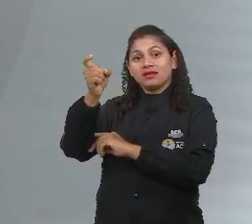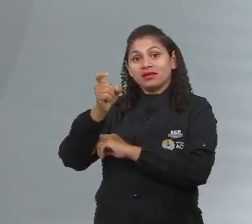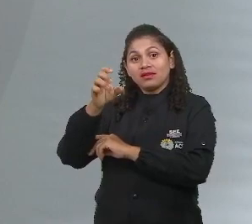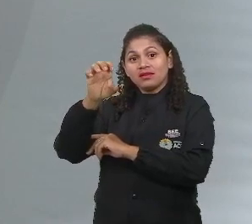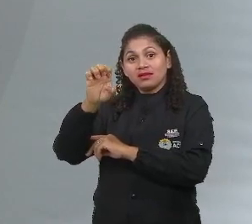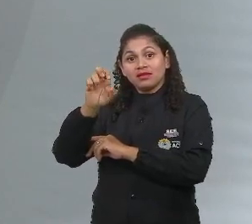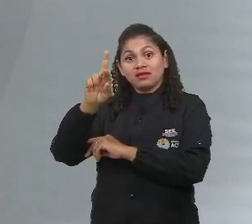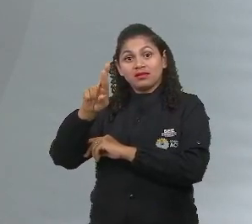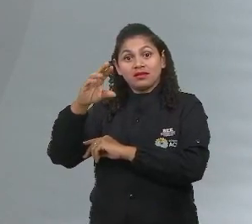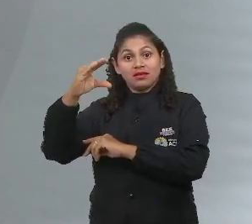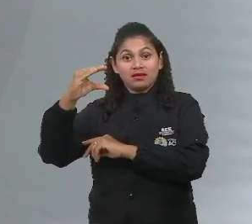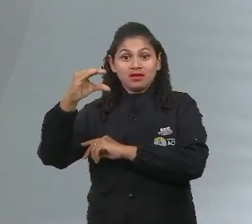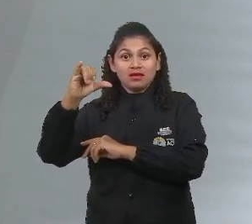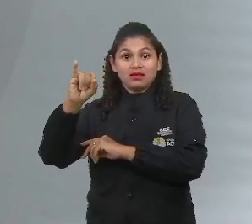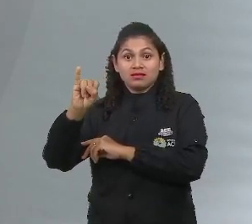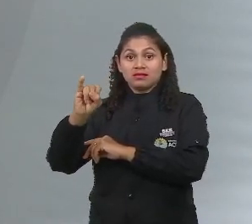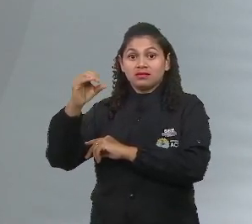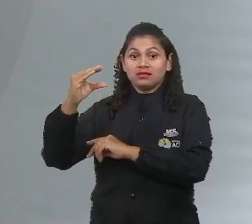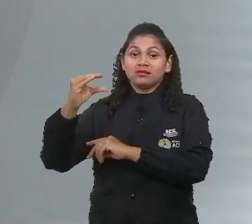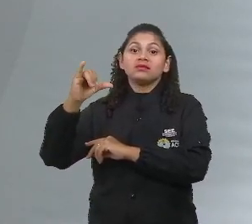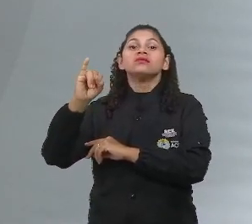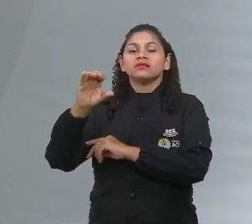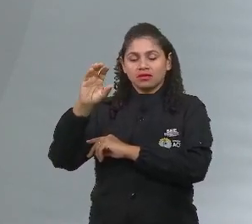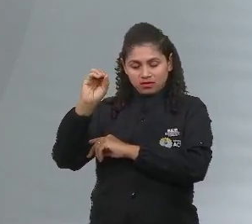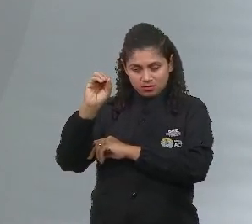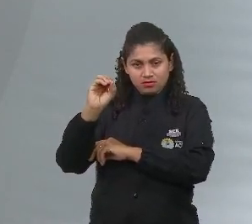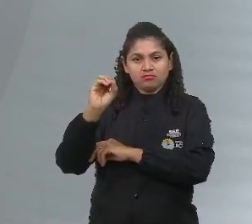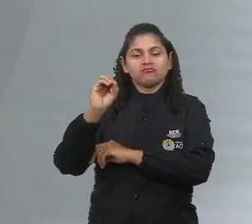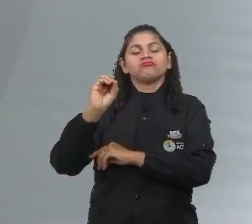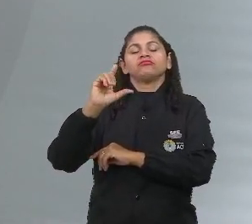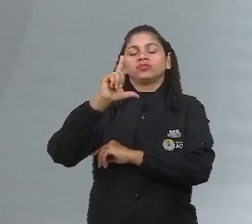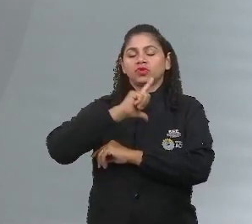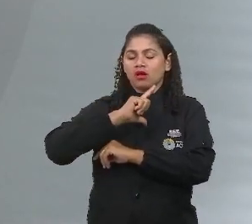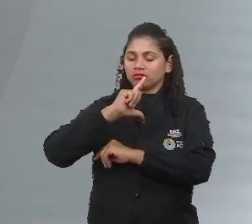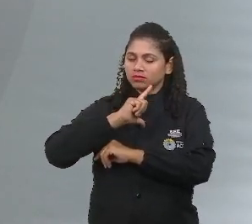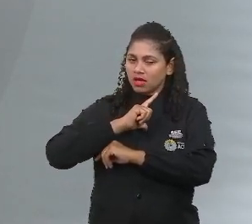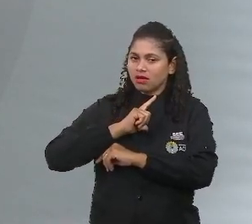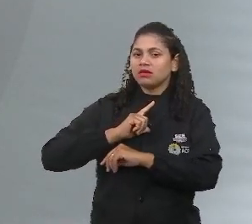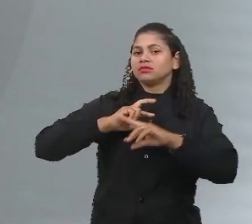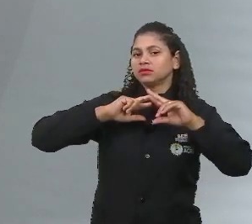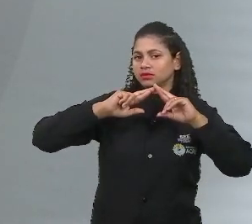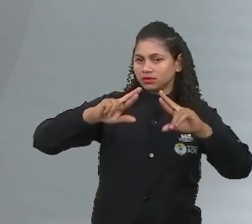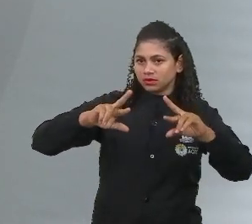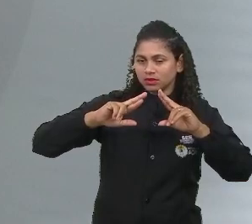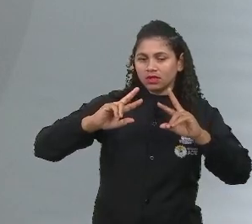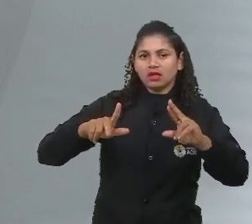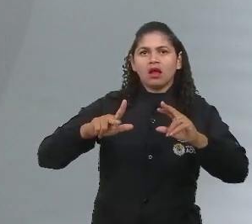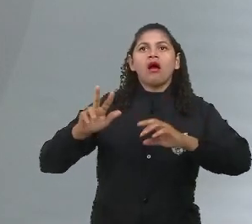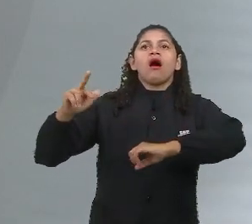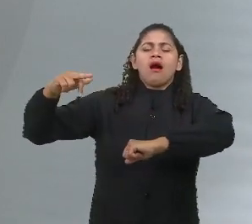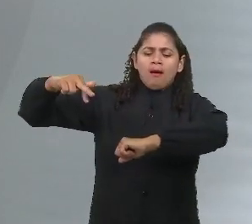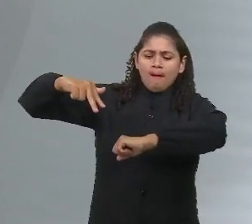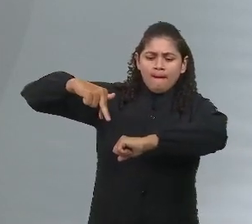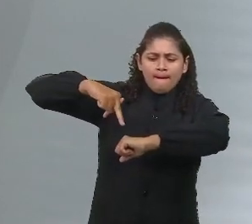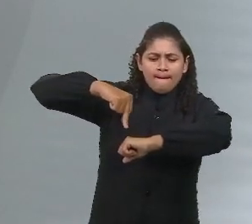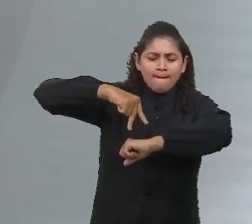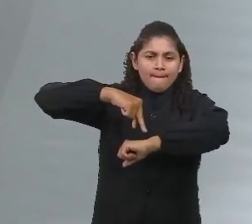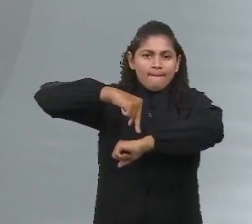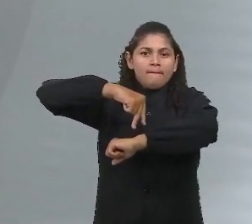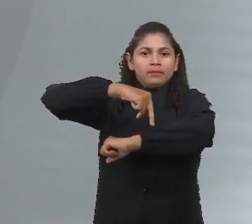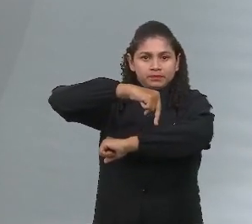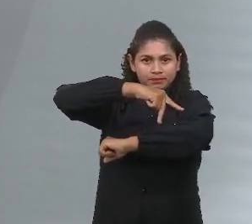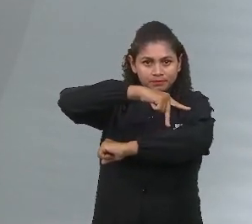minutos todo dia, aproximadamente uns 2 quilômetros. Eita, eu estou